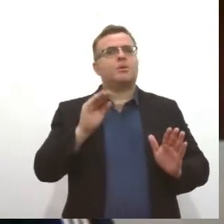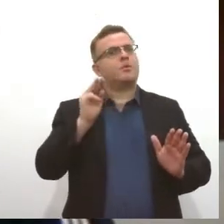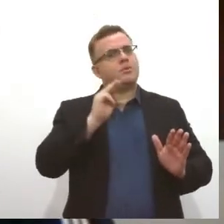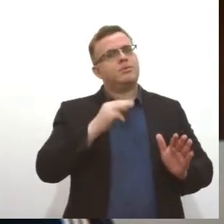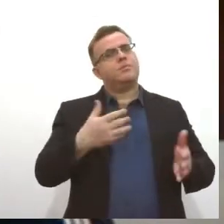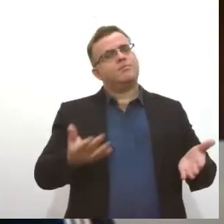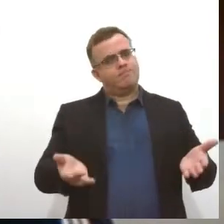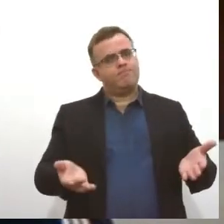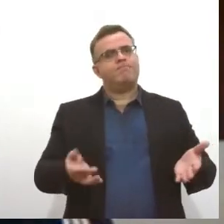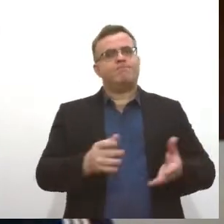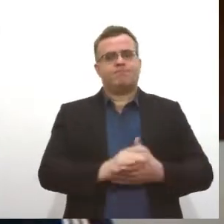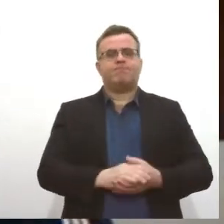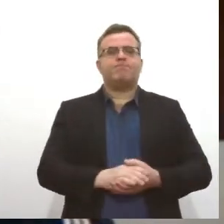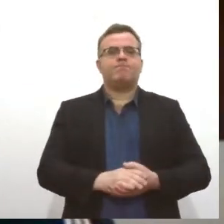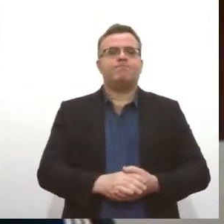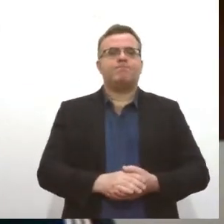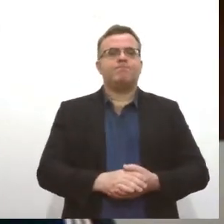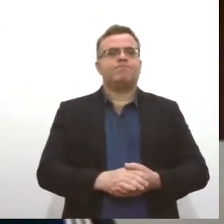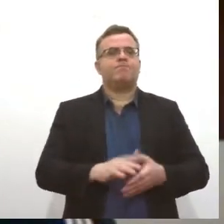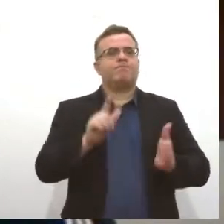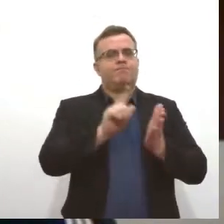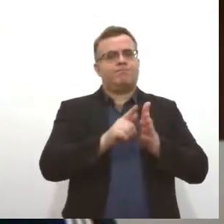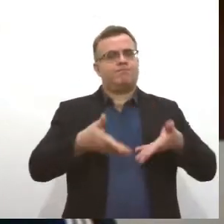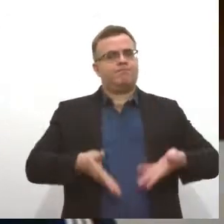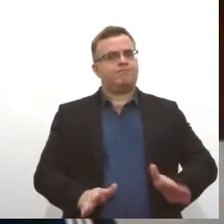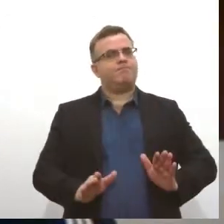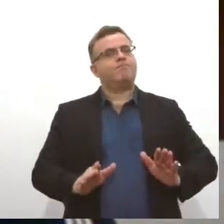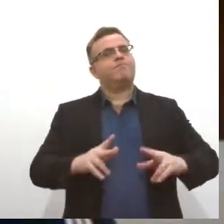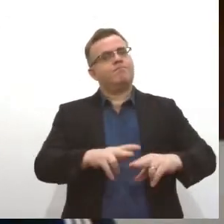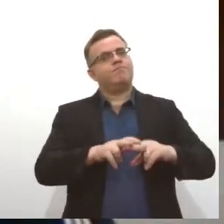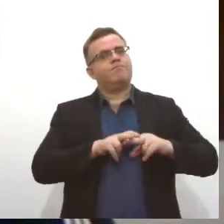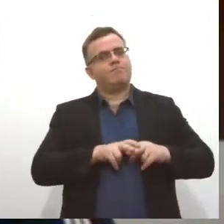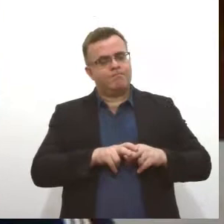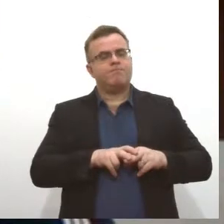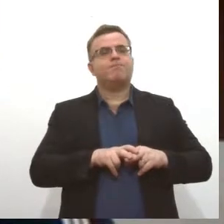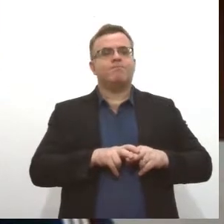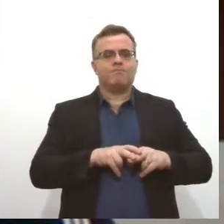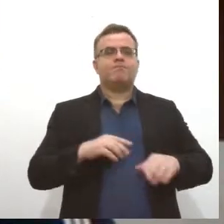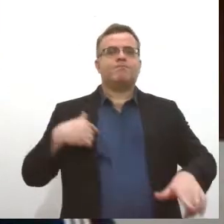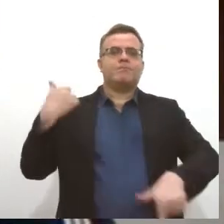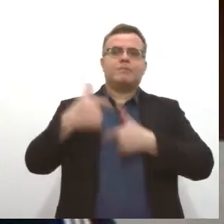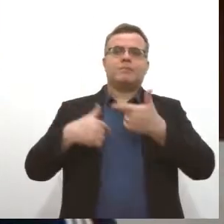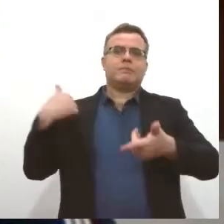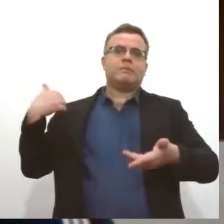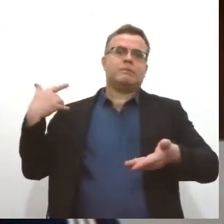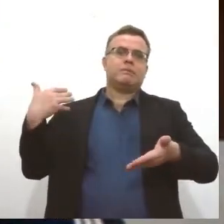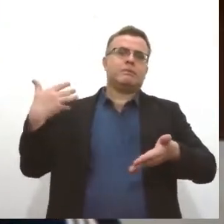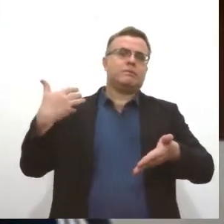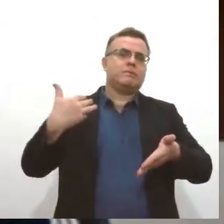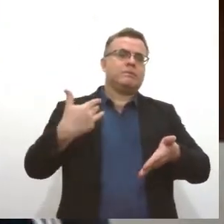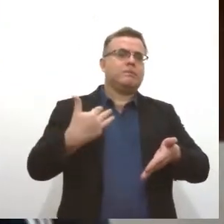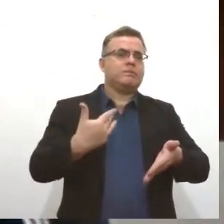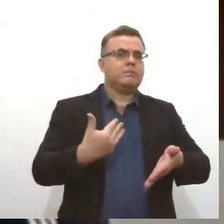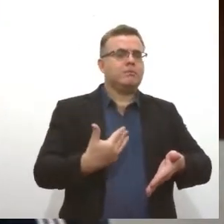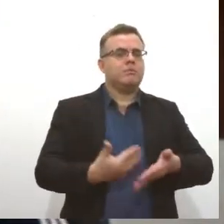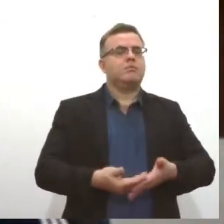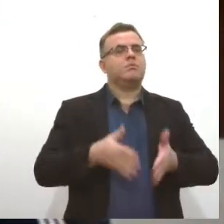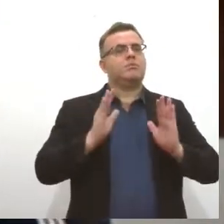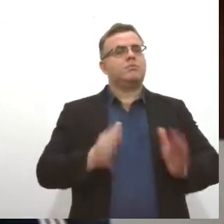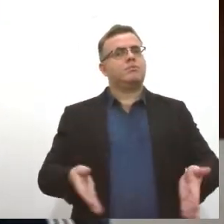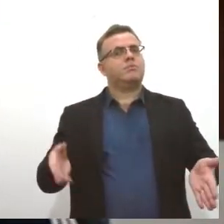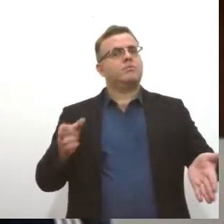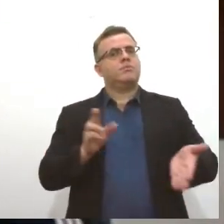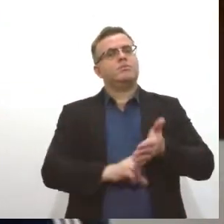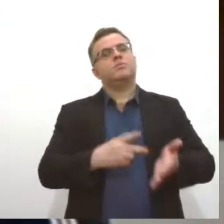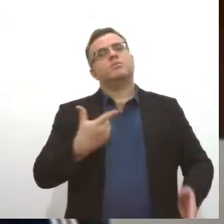registro civil. Então, a gente tem feito todo um trabalho. Paternidade funciona... Foi instituído desde 2004.